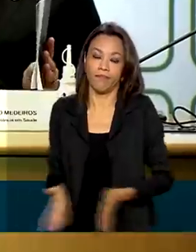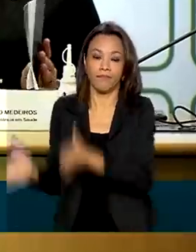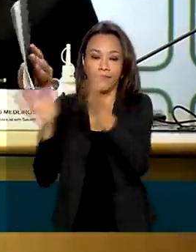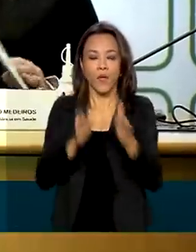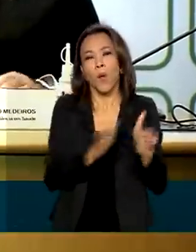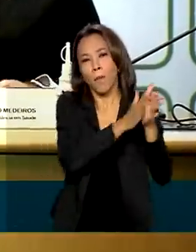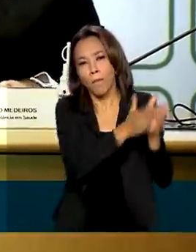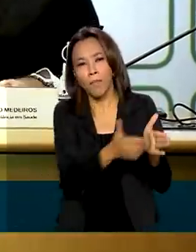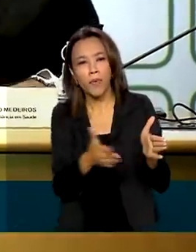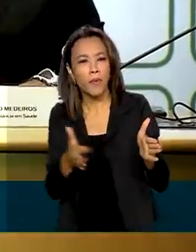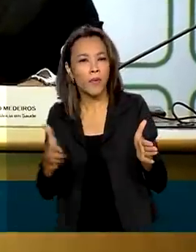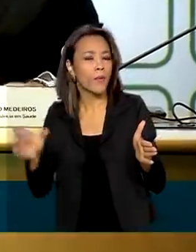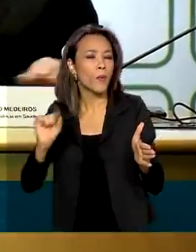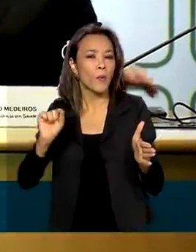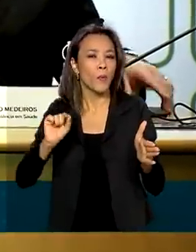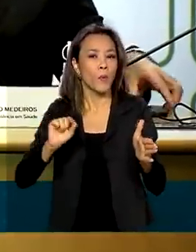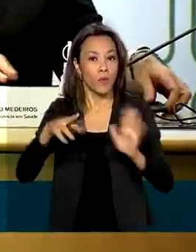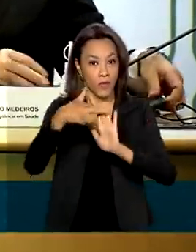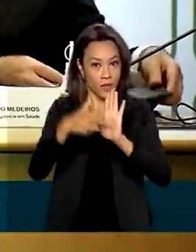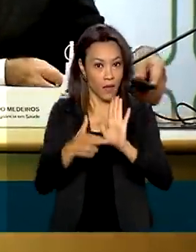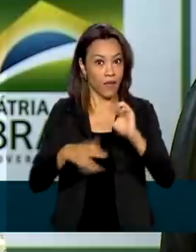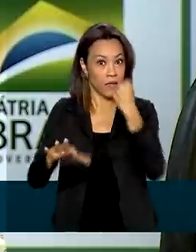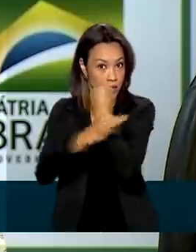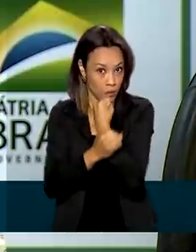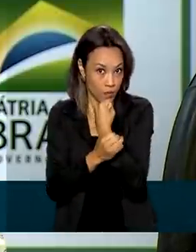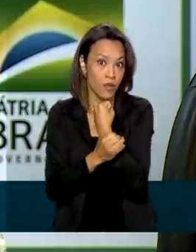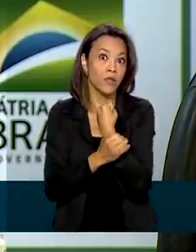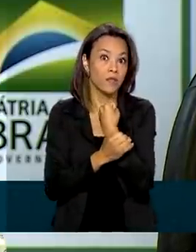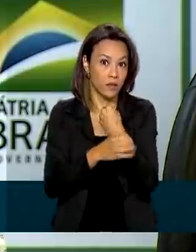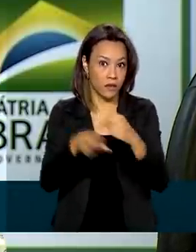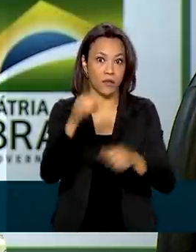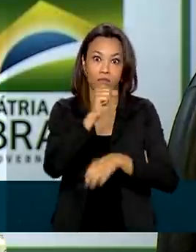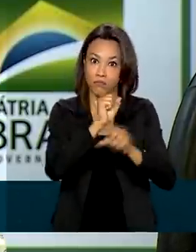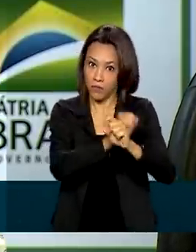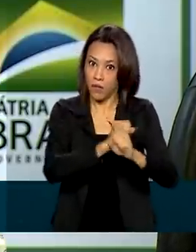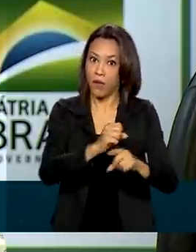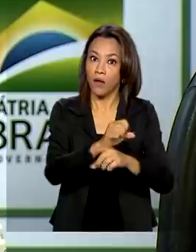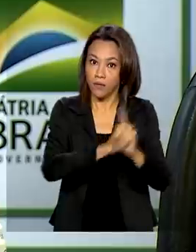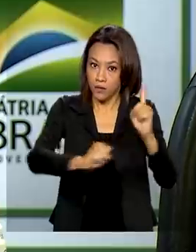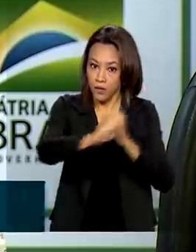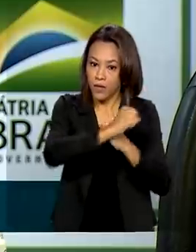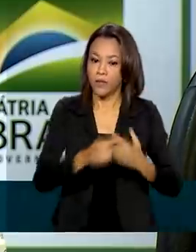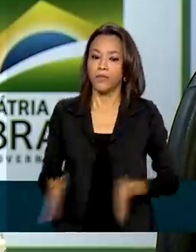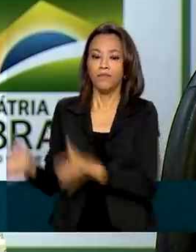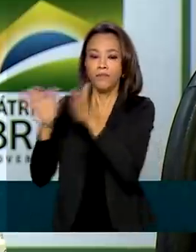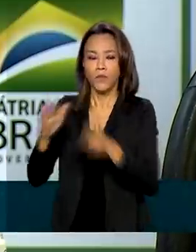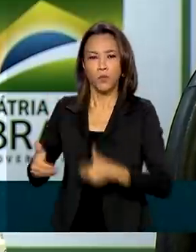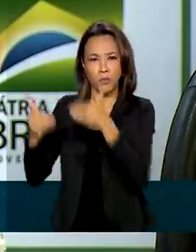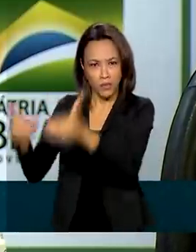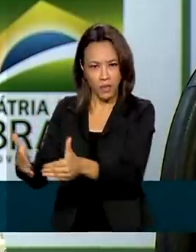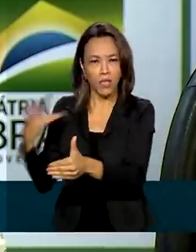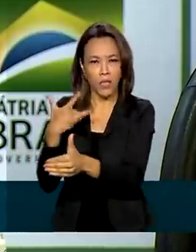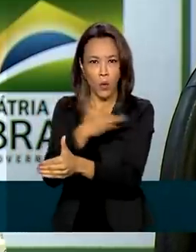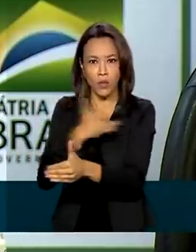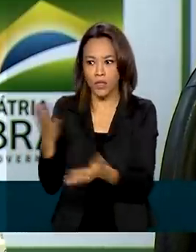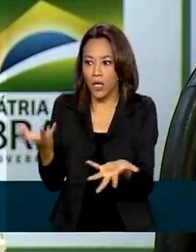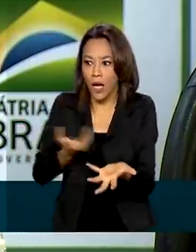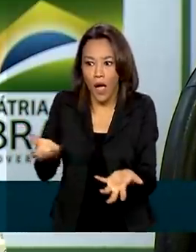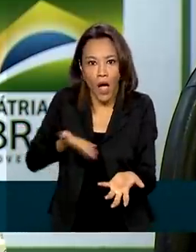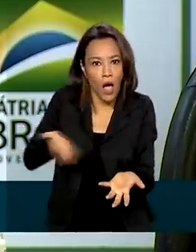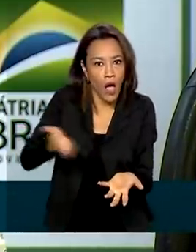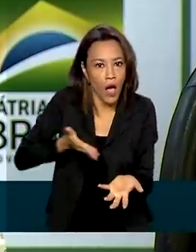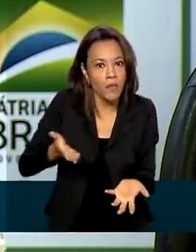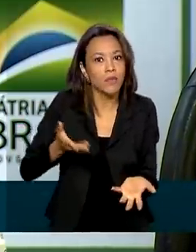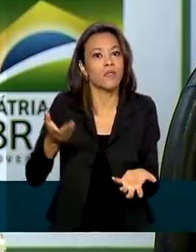leva em conta a segurança da população. O Ministério tem pressa, sente angústia, mas prima, como